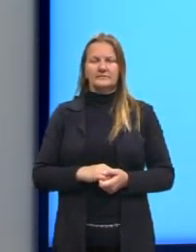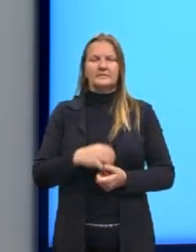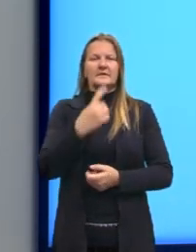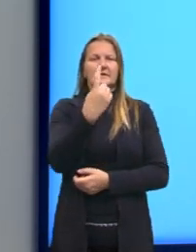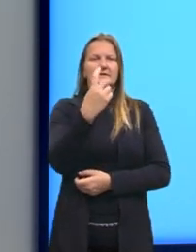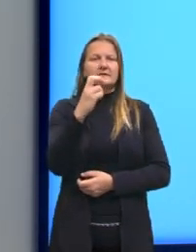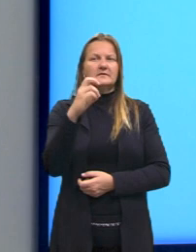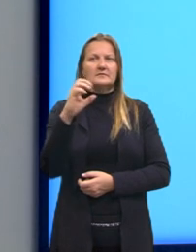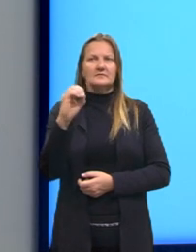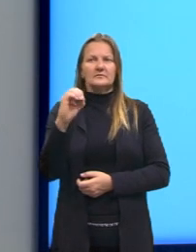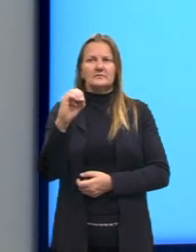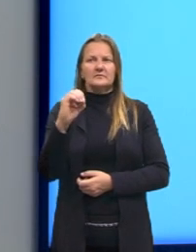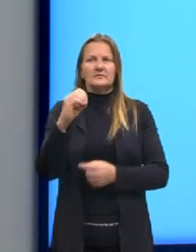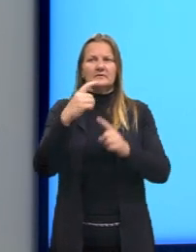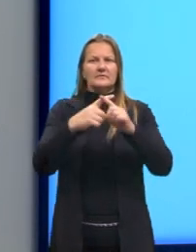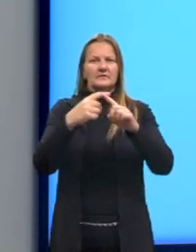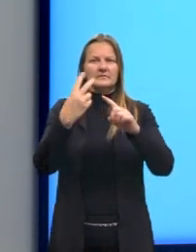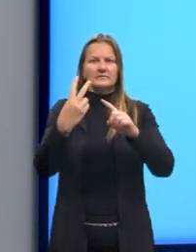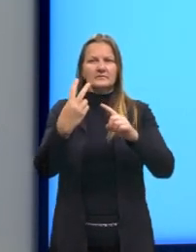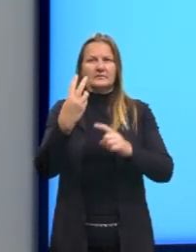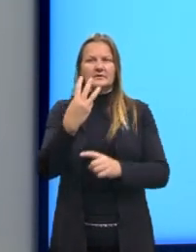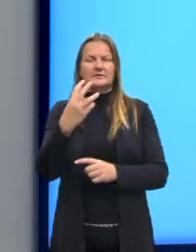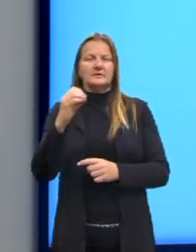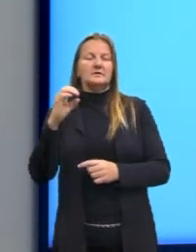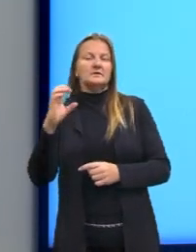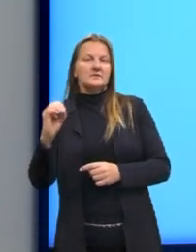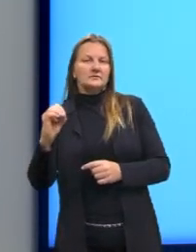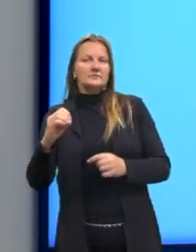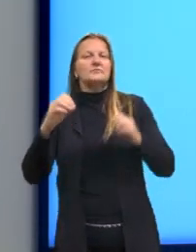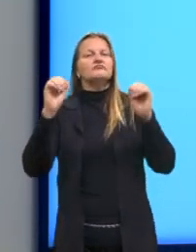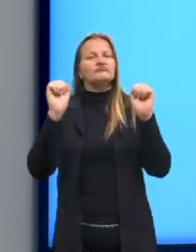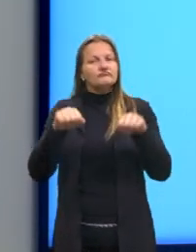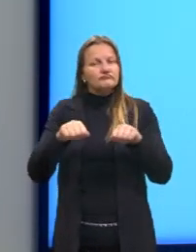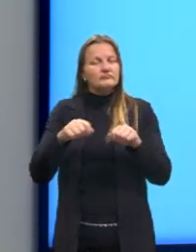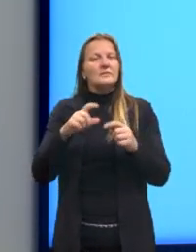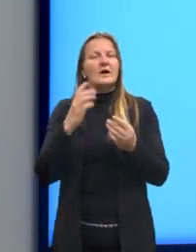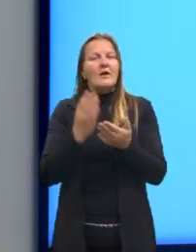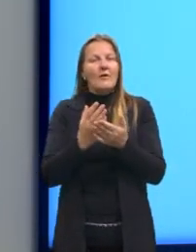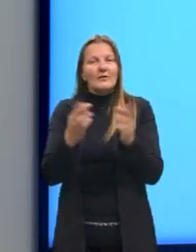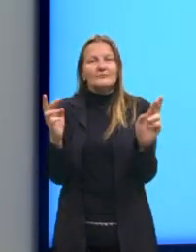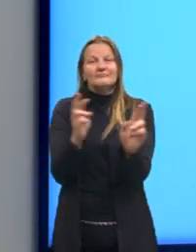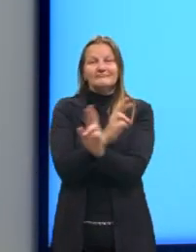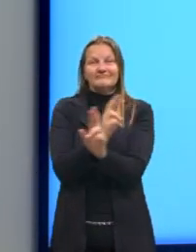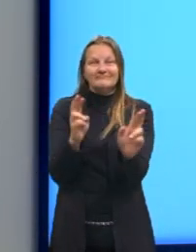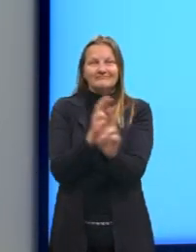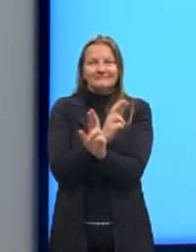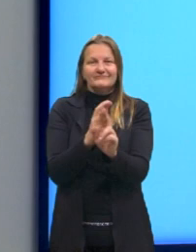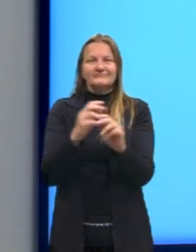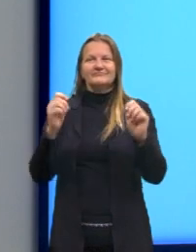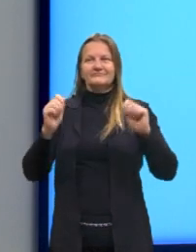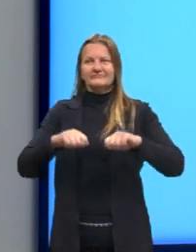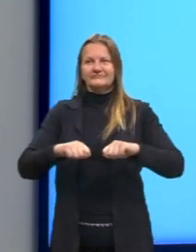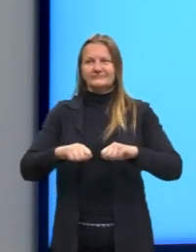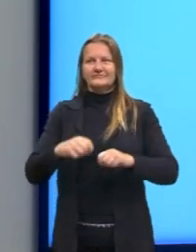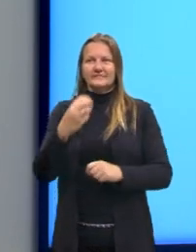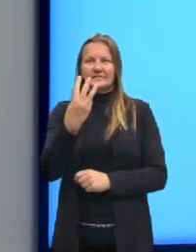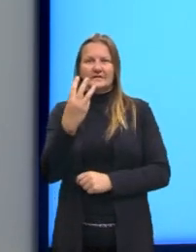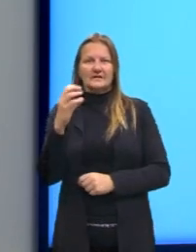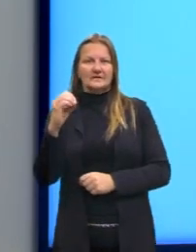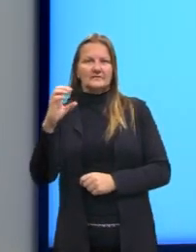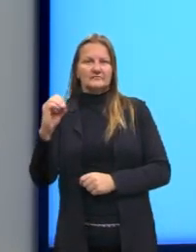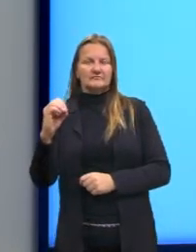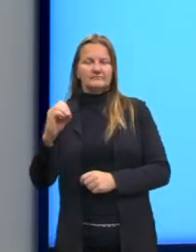vezes 2, que dá 300. E aí, sim, tem uma relação agora que não envolve fração.